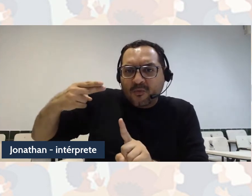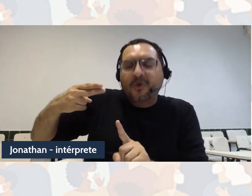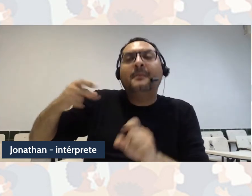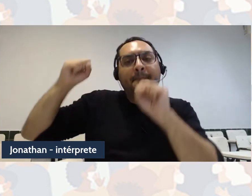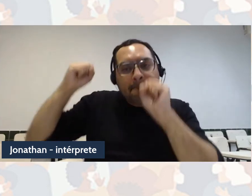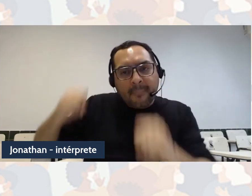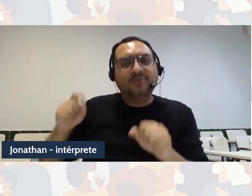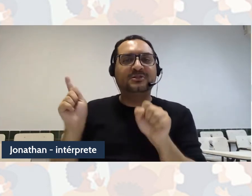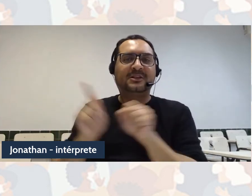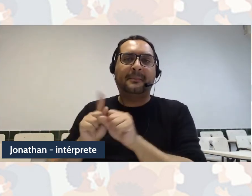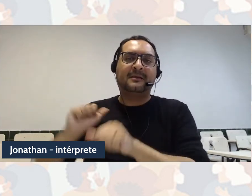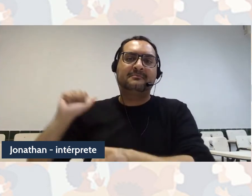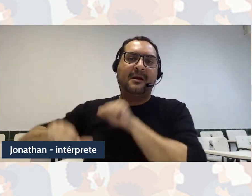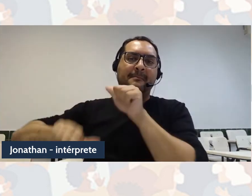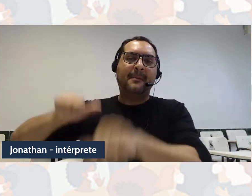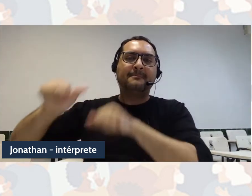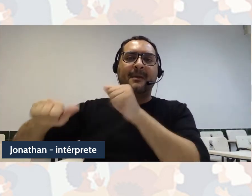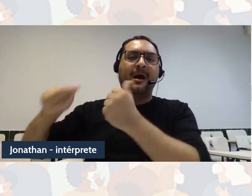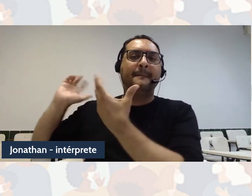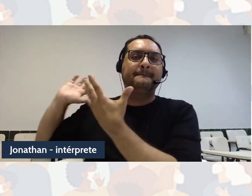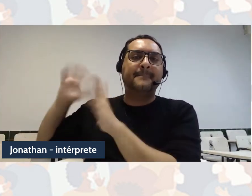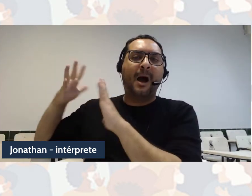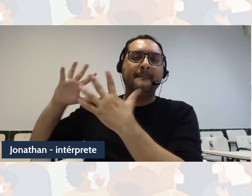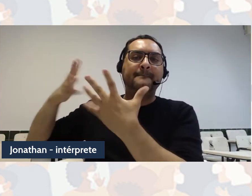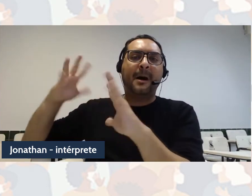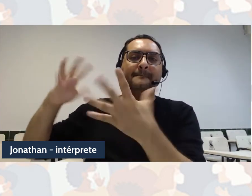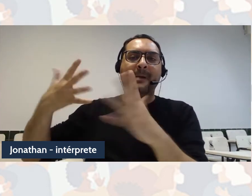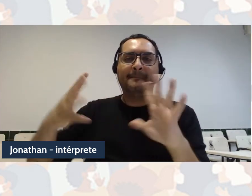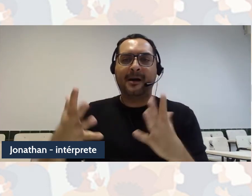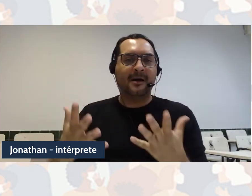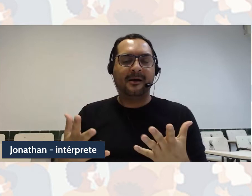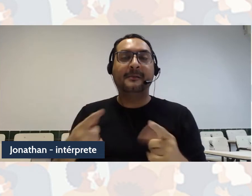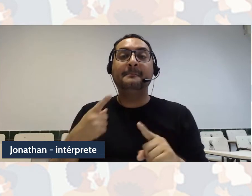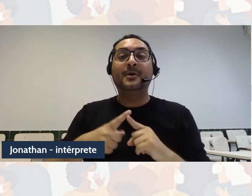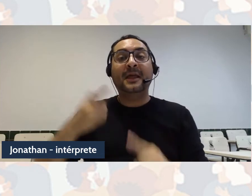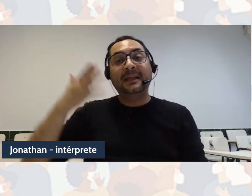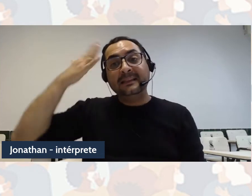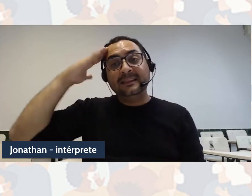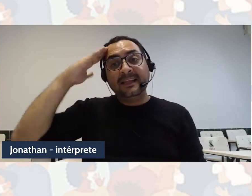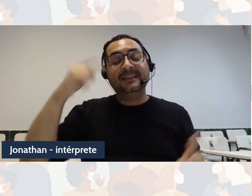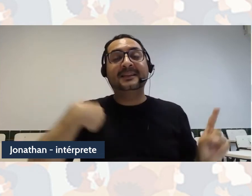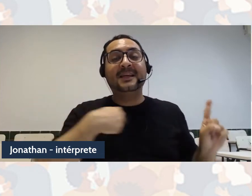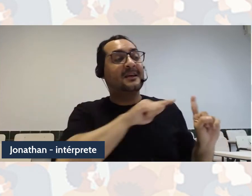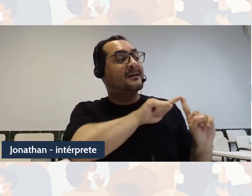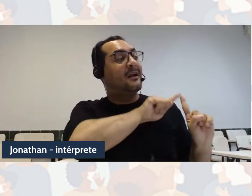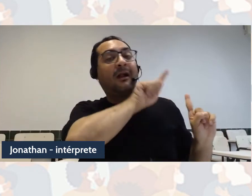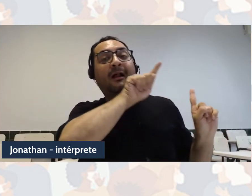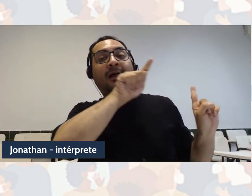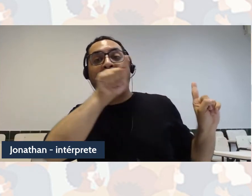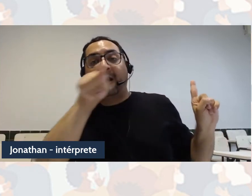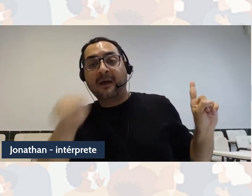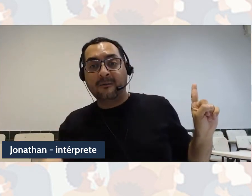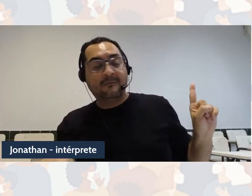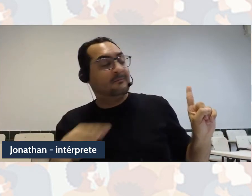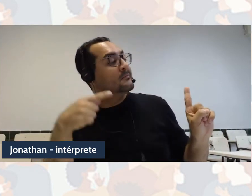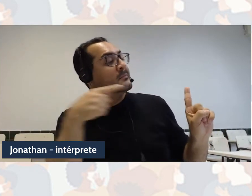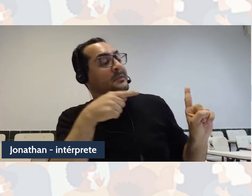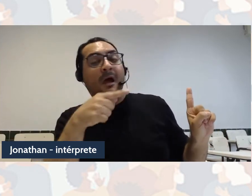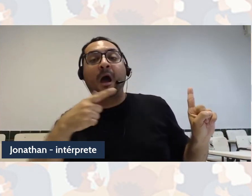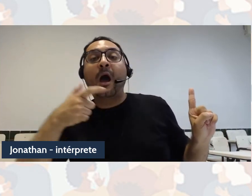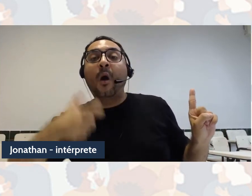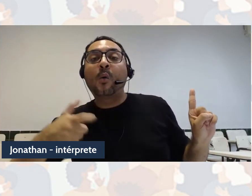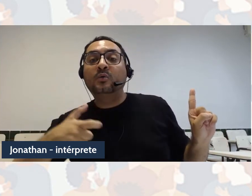de algum lugar ou de um certo lugar e que esse lugar também é ocupado por pessoas, por certas